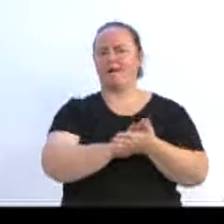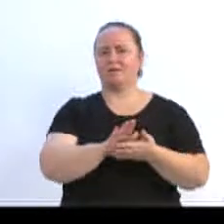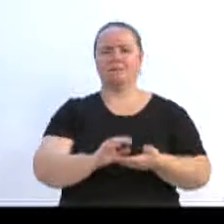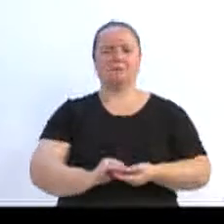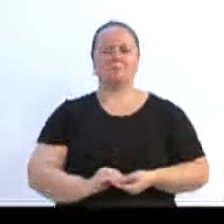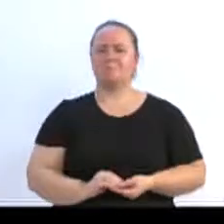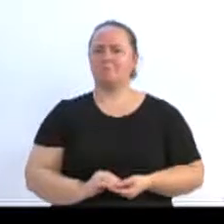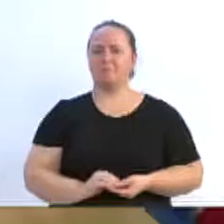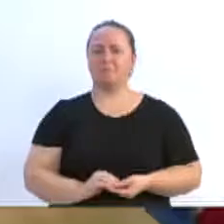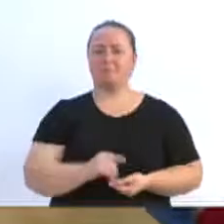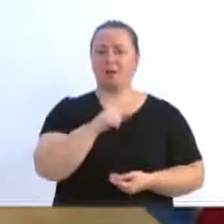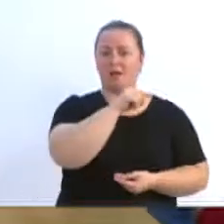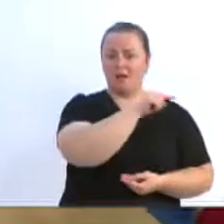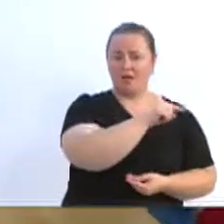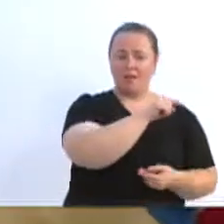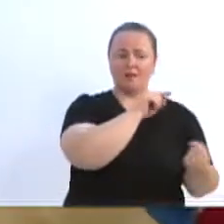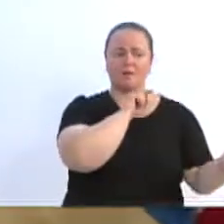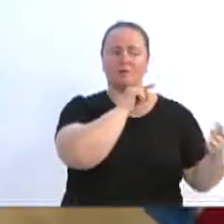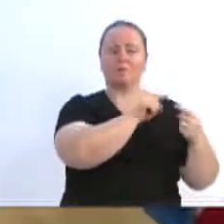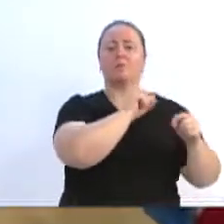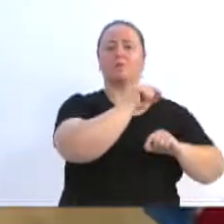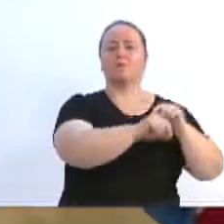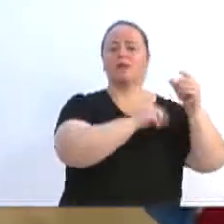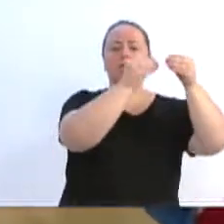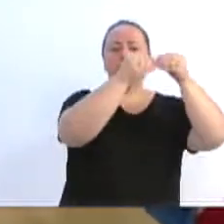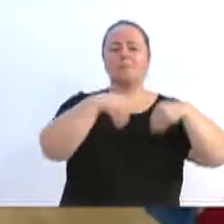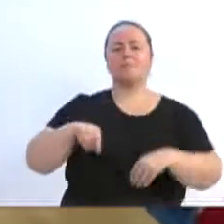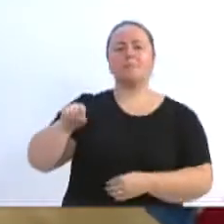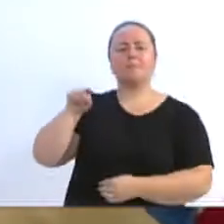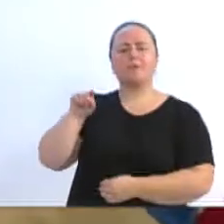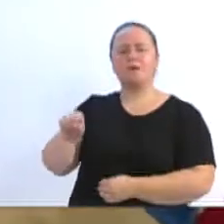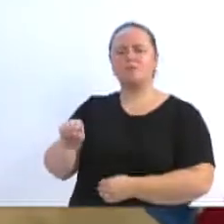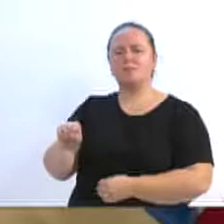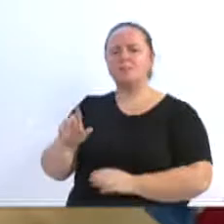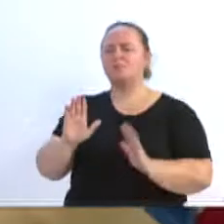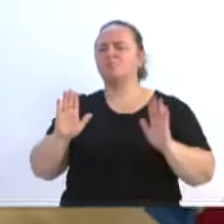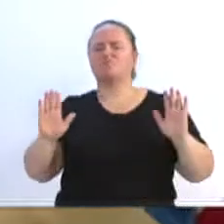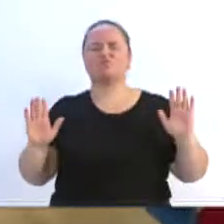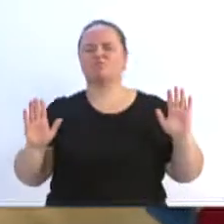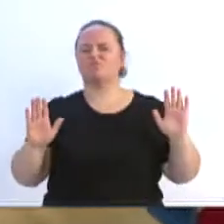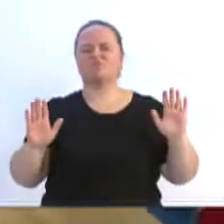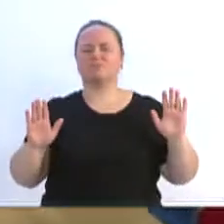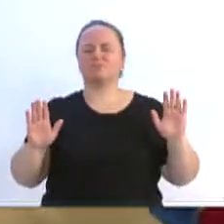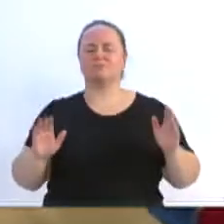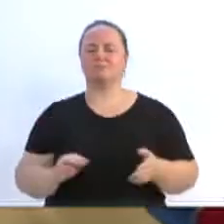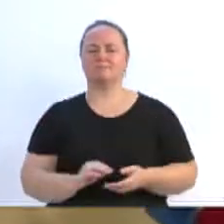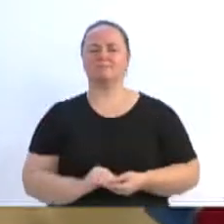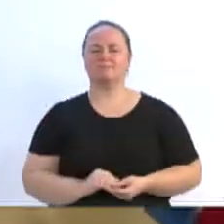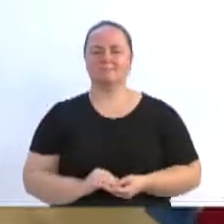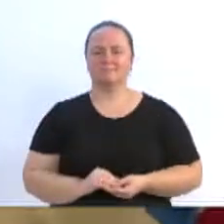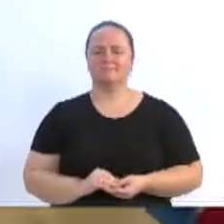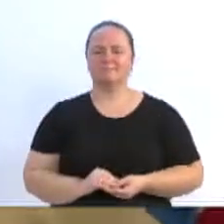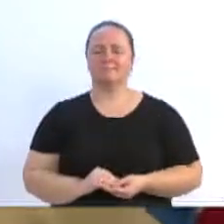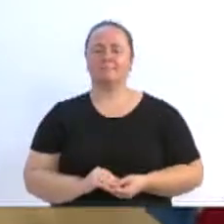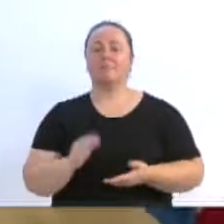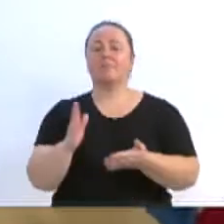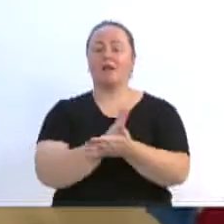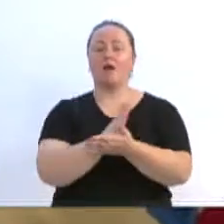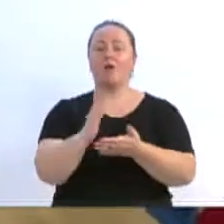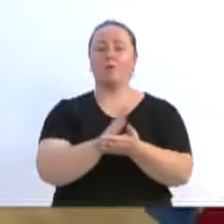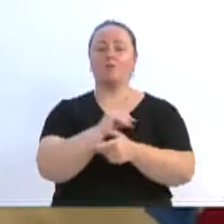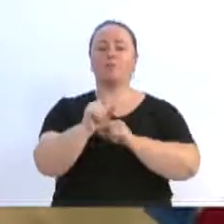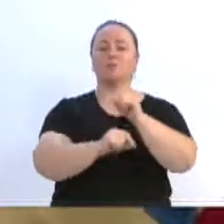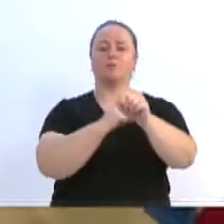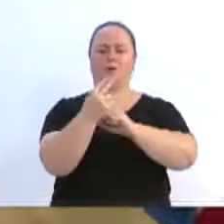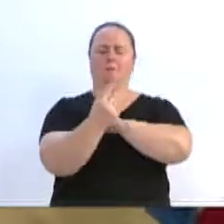é prejudicar quem realmente está trabalhando em prol da nossa cidade. Mas tem muitos que vão cuidar da tua vida, meu